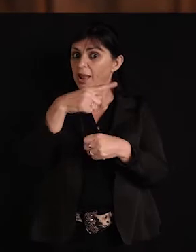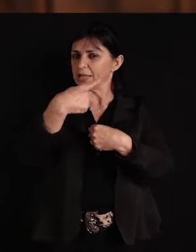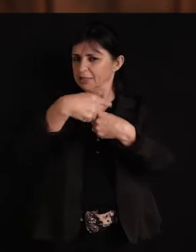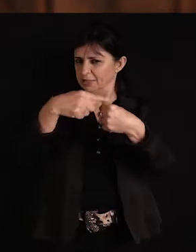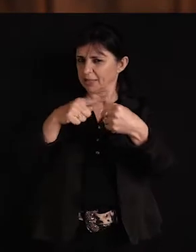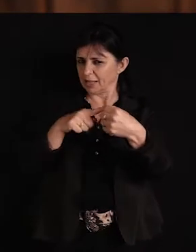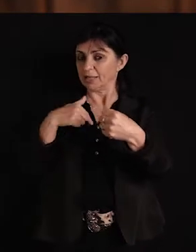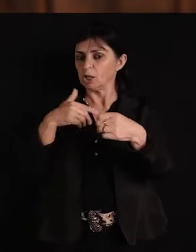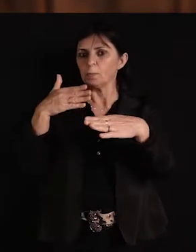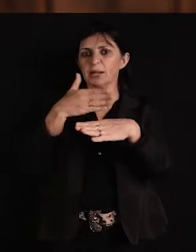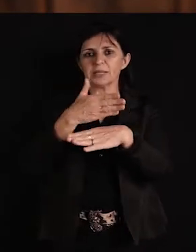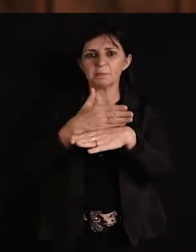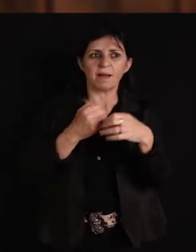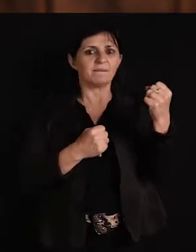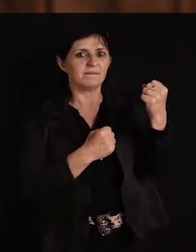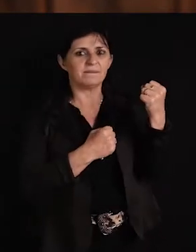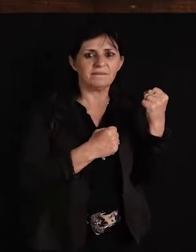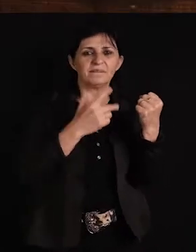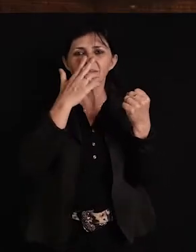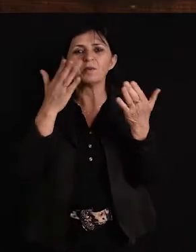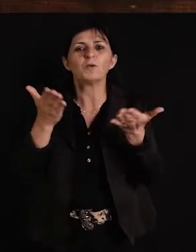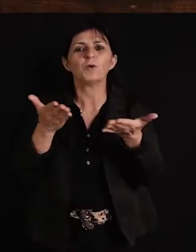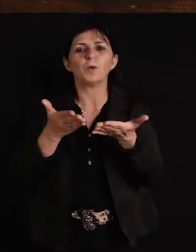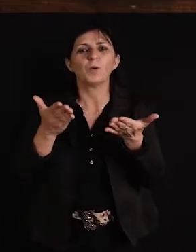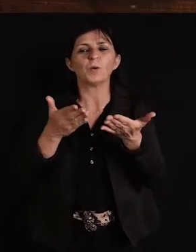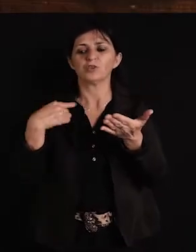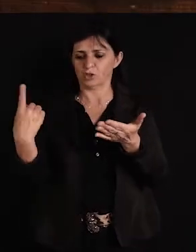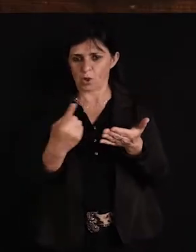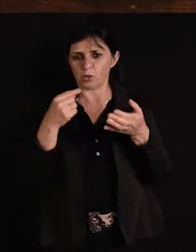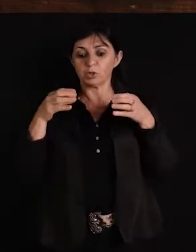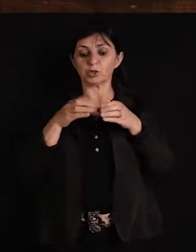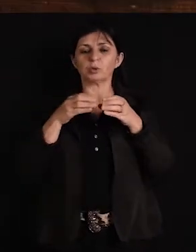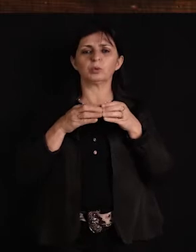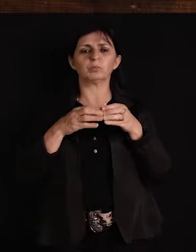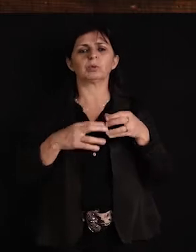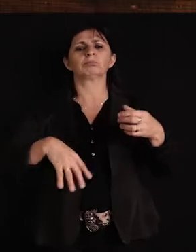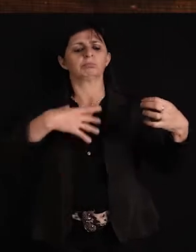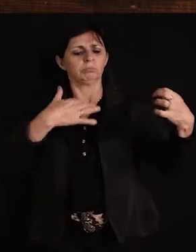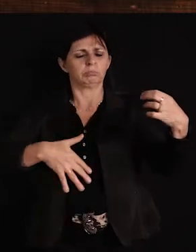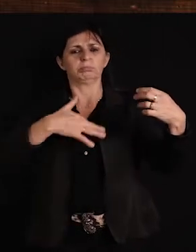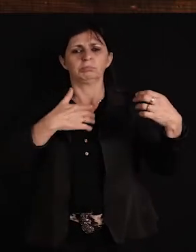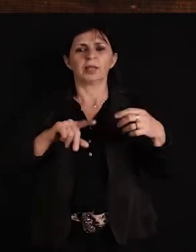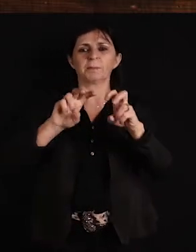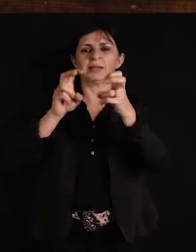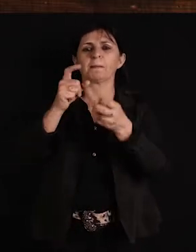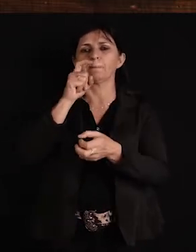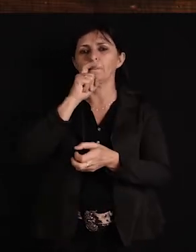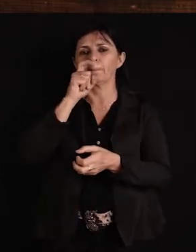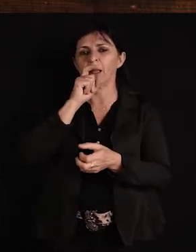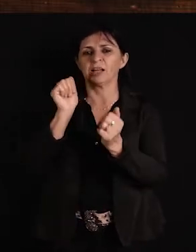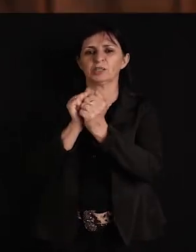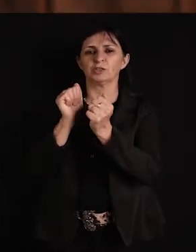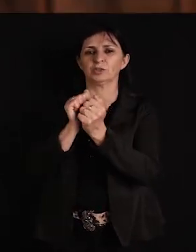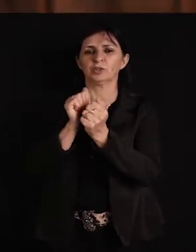baile ou outro, eu era que nem essas crianças que hoje a gente está tocando no baile, e tu vê que vem o pai trazendo junto, e vem o gurizinho assim